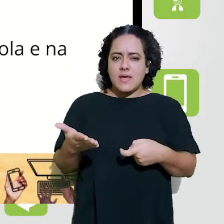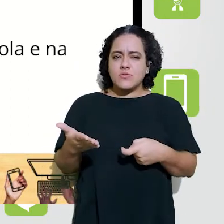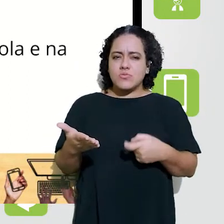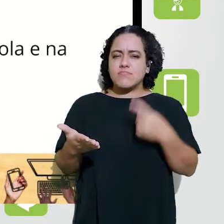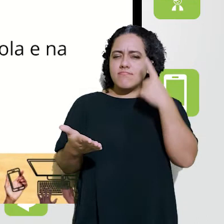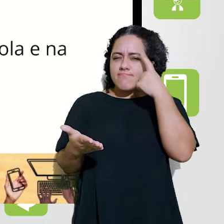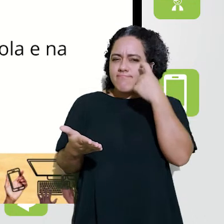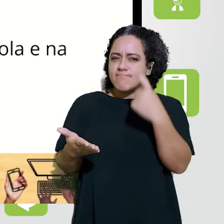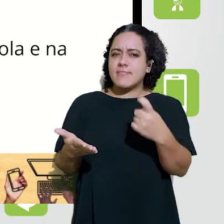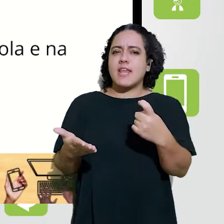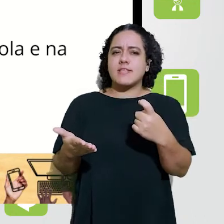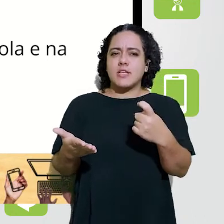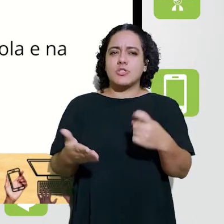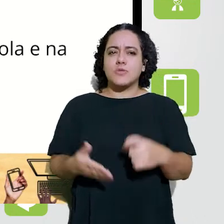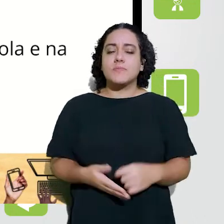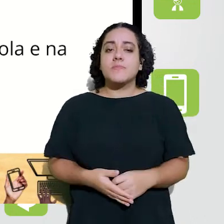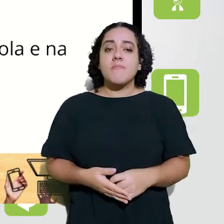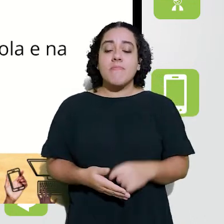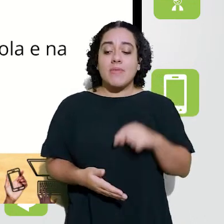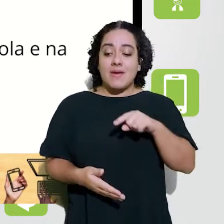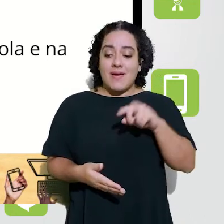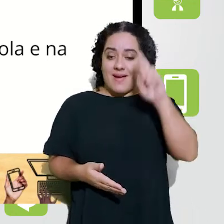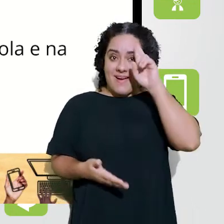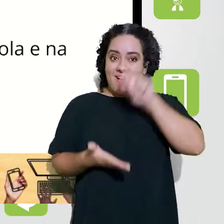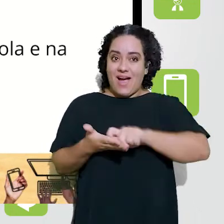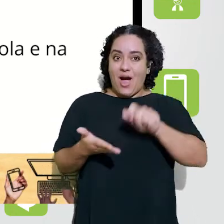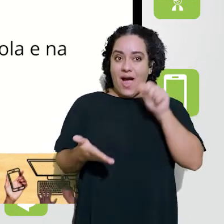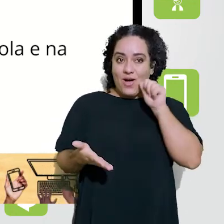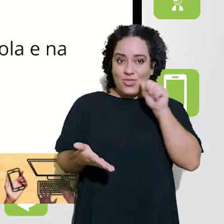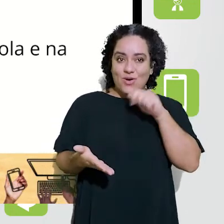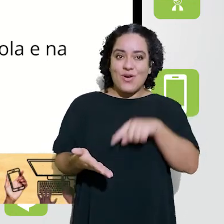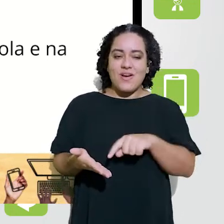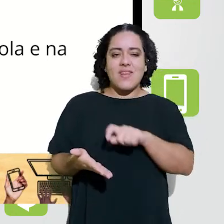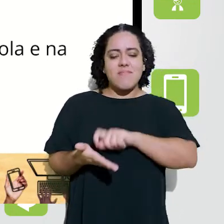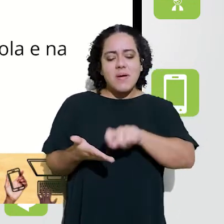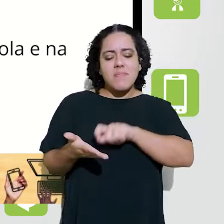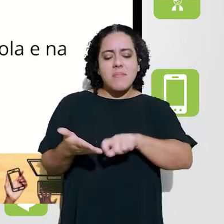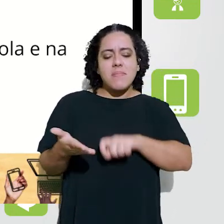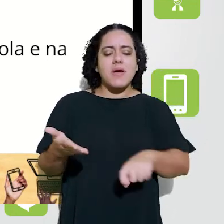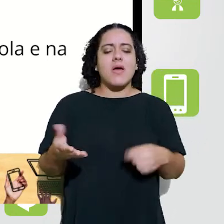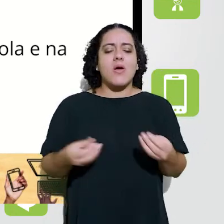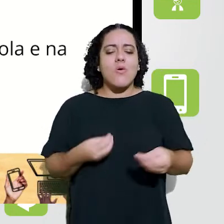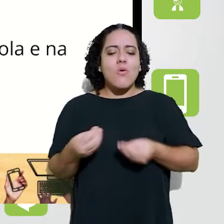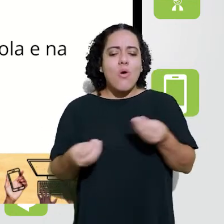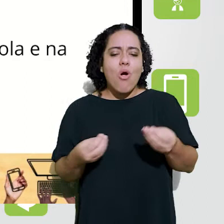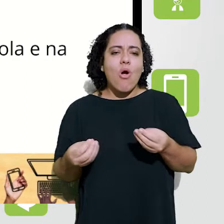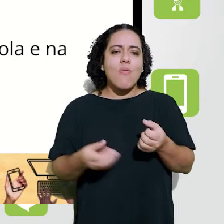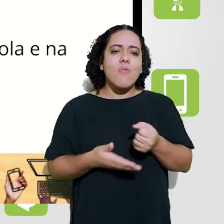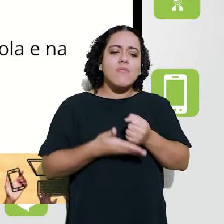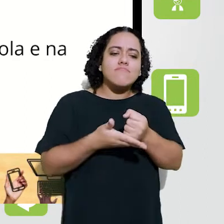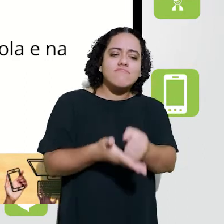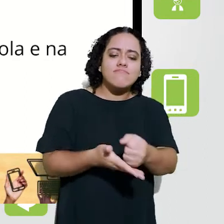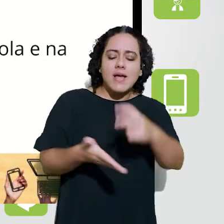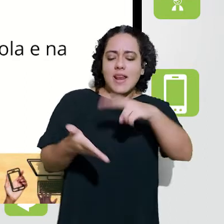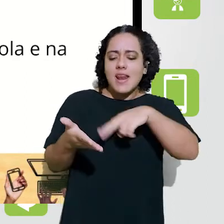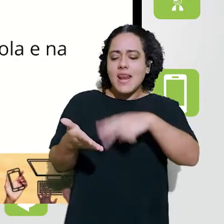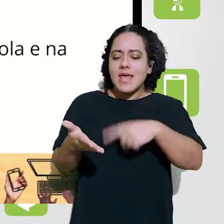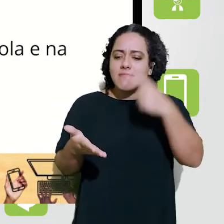texto em si, ele é um texto muito interessante, muito dinâmico. A Twin vai trazer várias